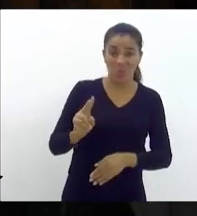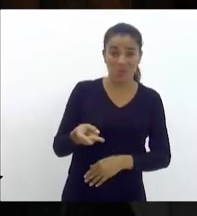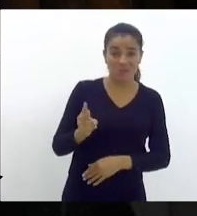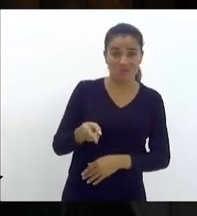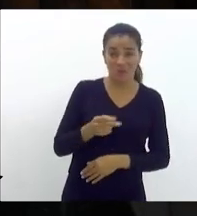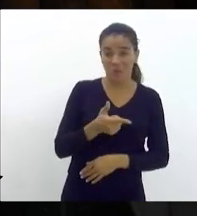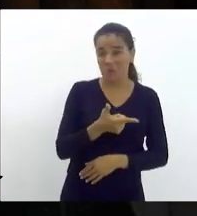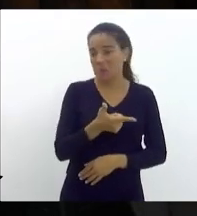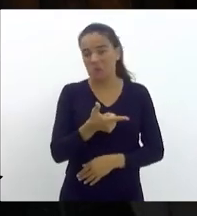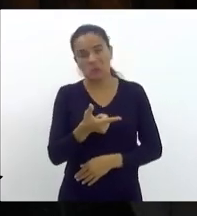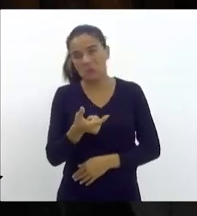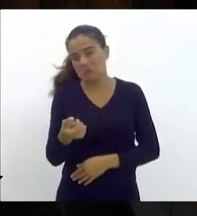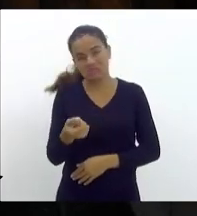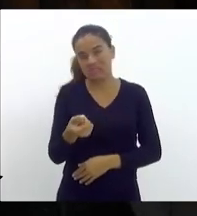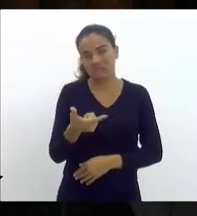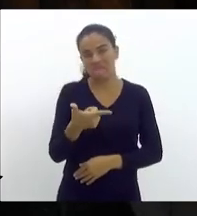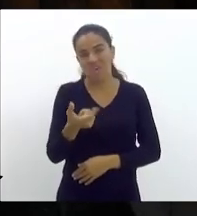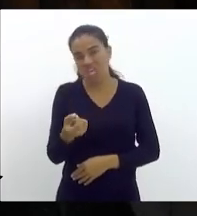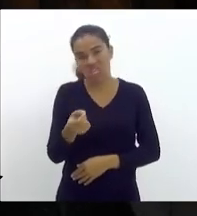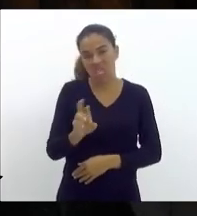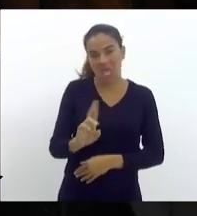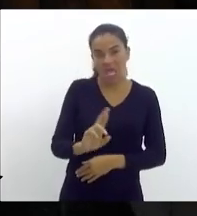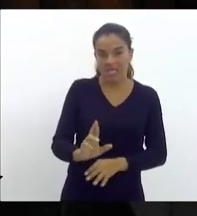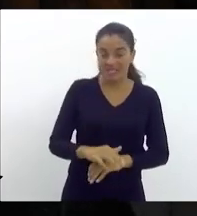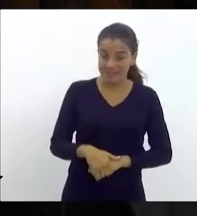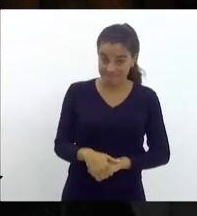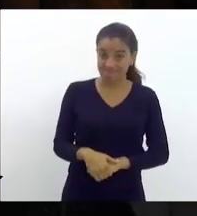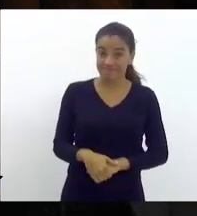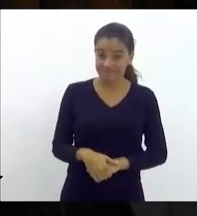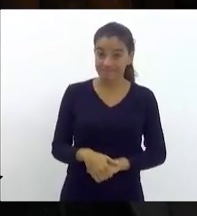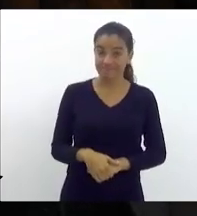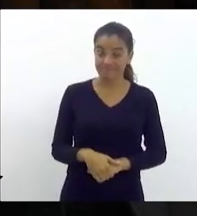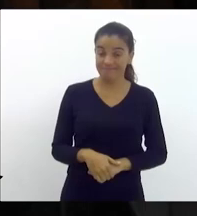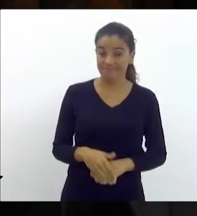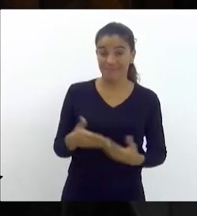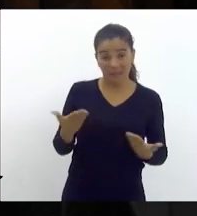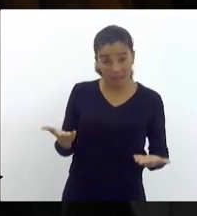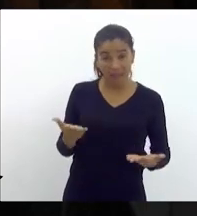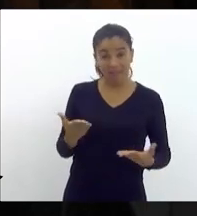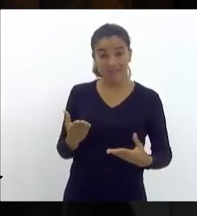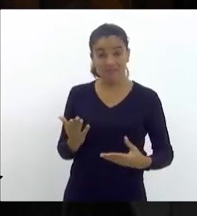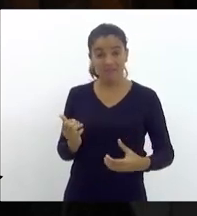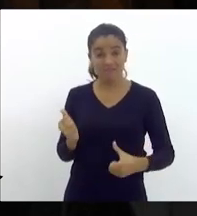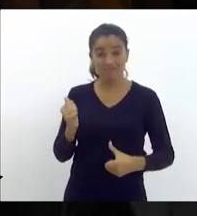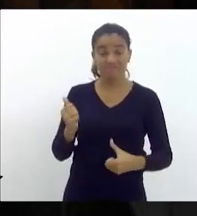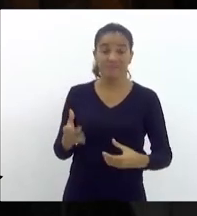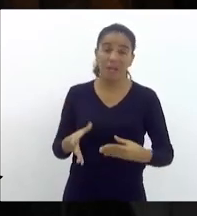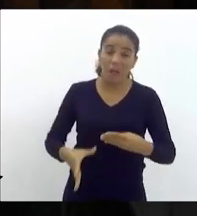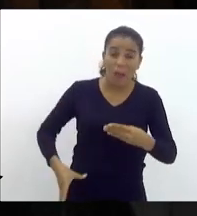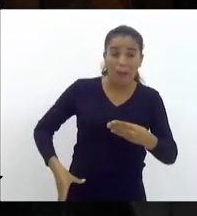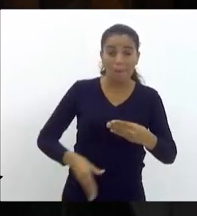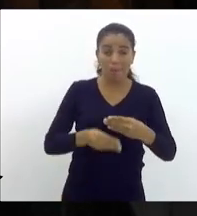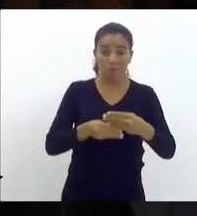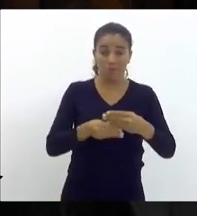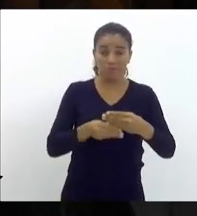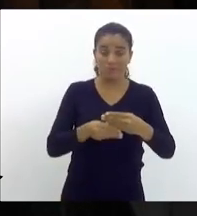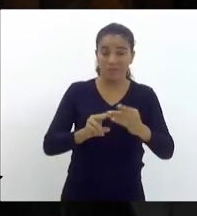.220 reais. Essa reposição de piso